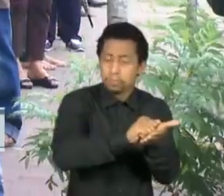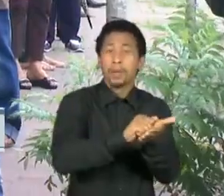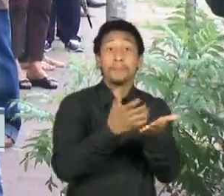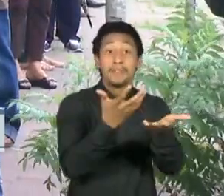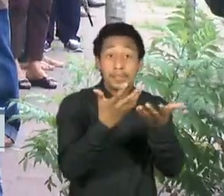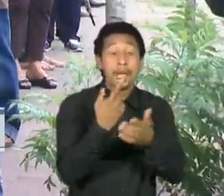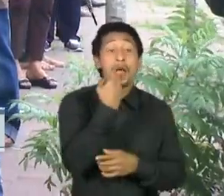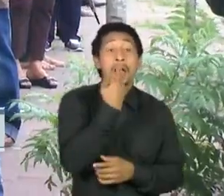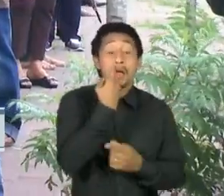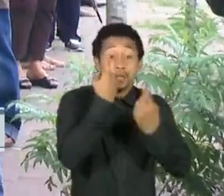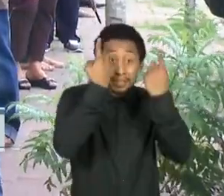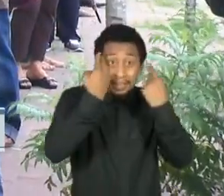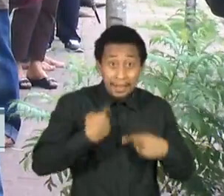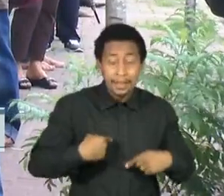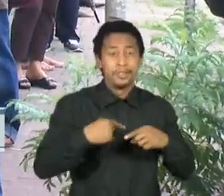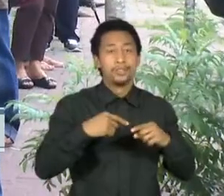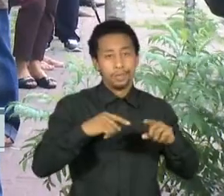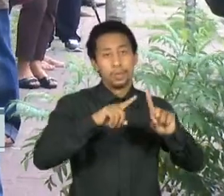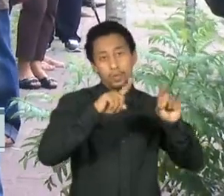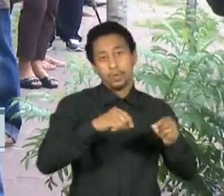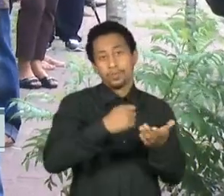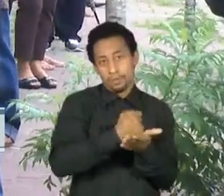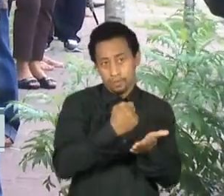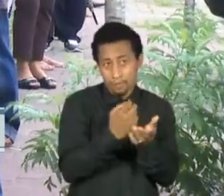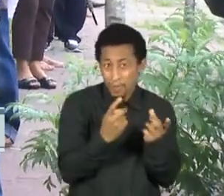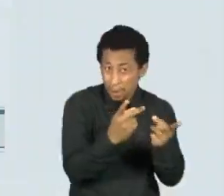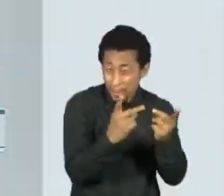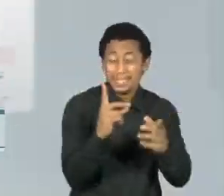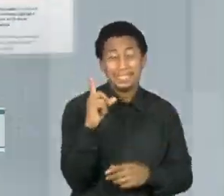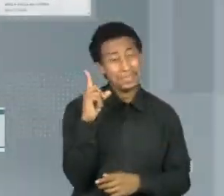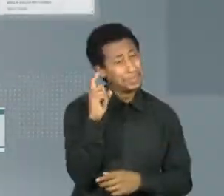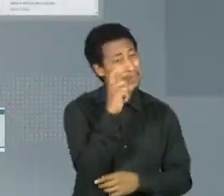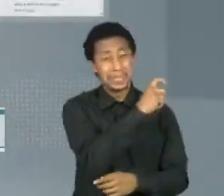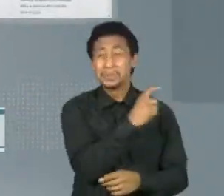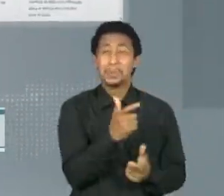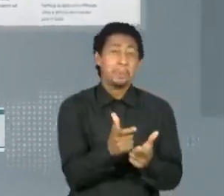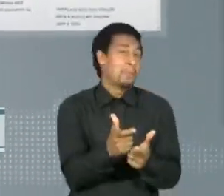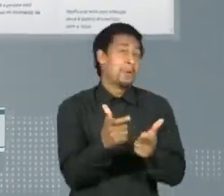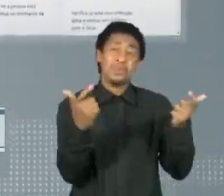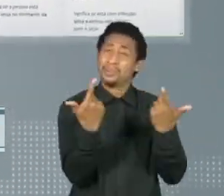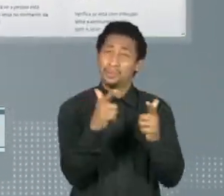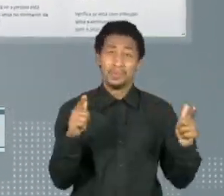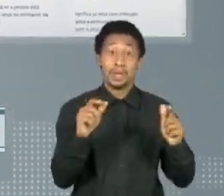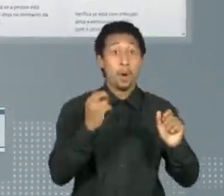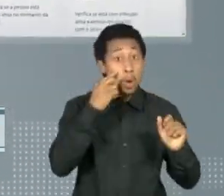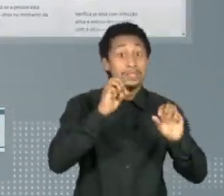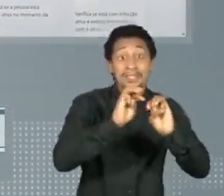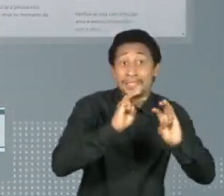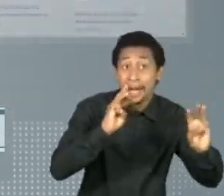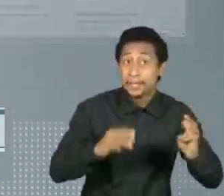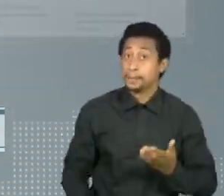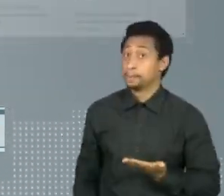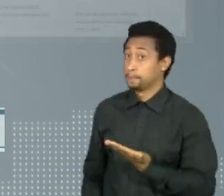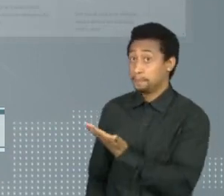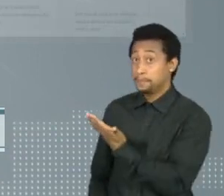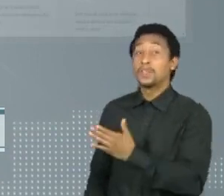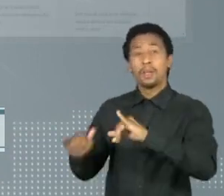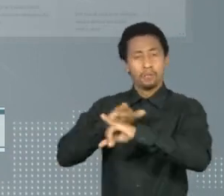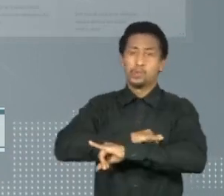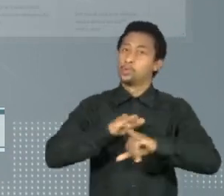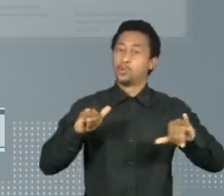covid-19 em farmácias também enfrenta dificuldades. Em duas grandes redes, o aviso é de que o serviço está